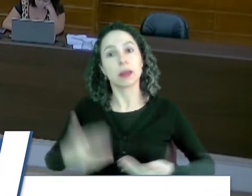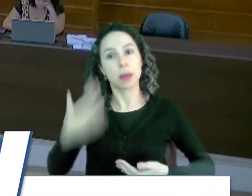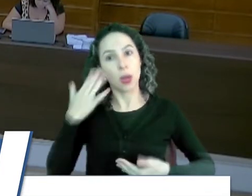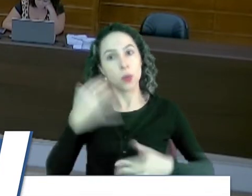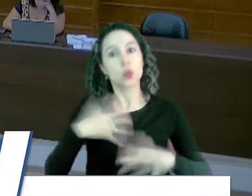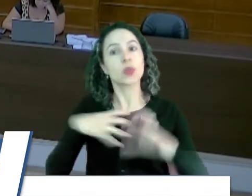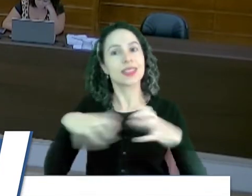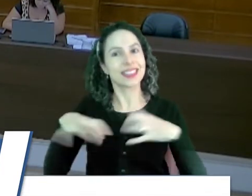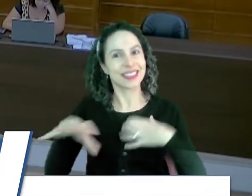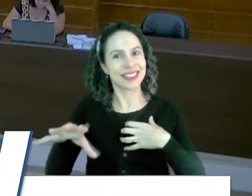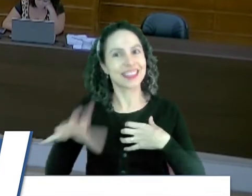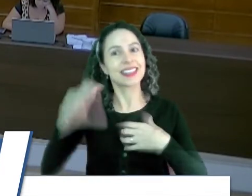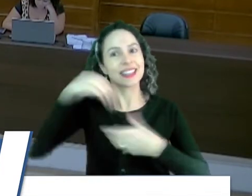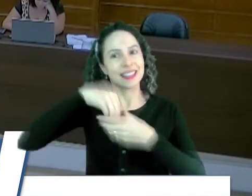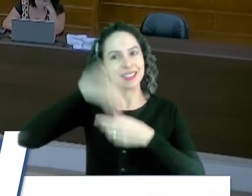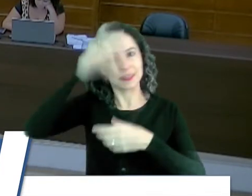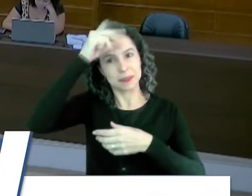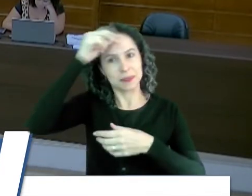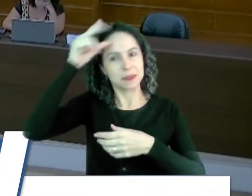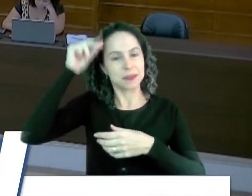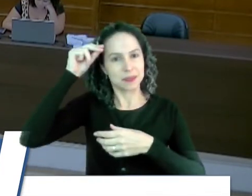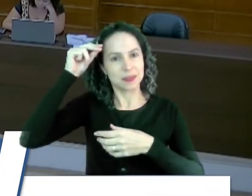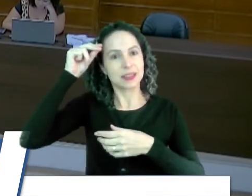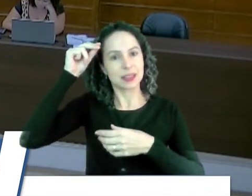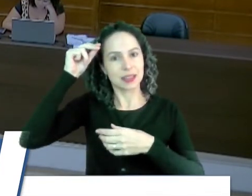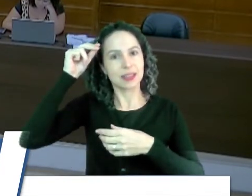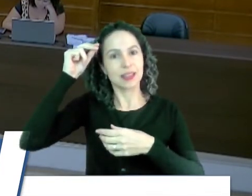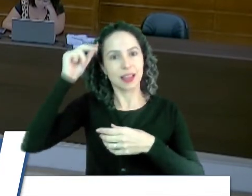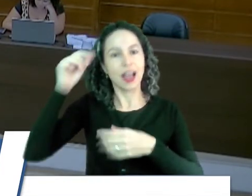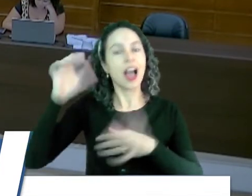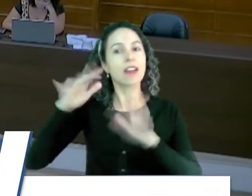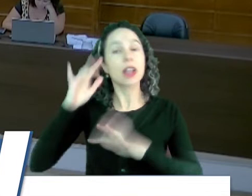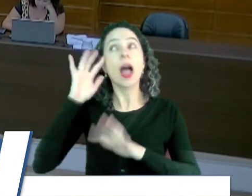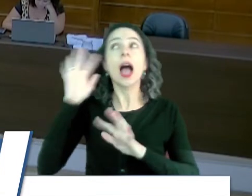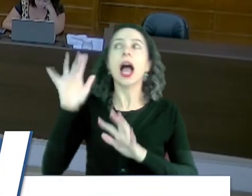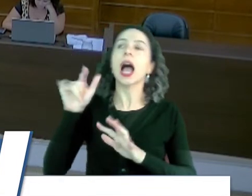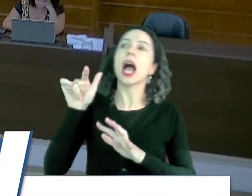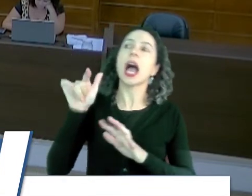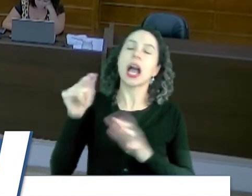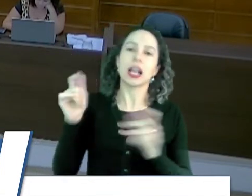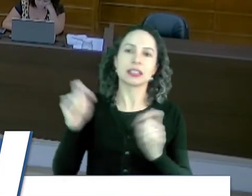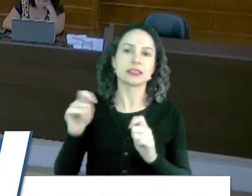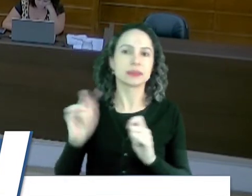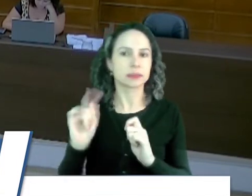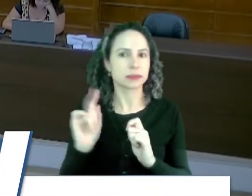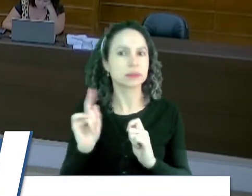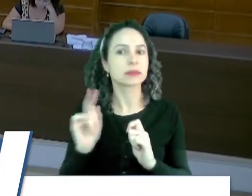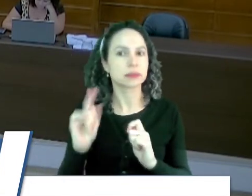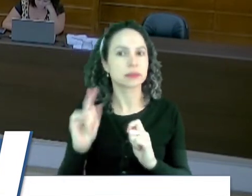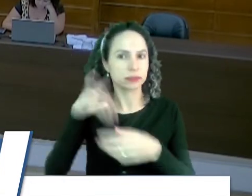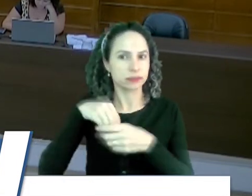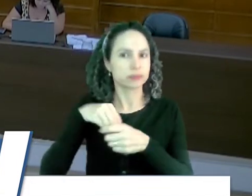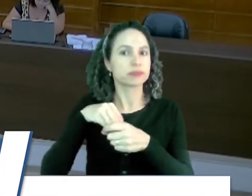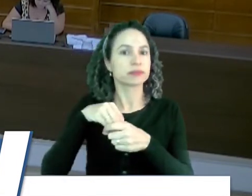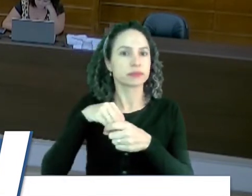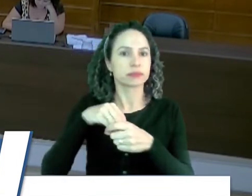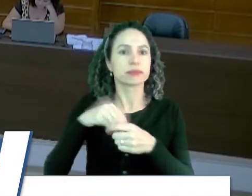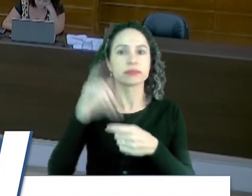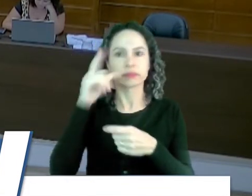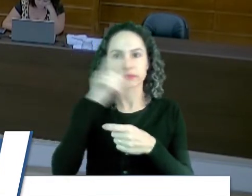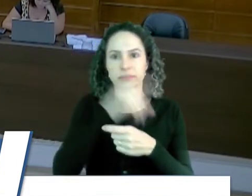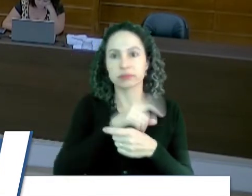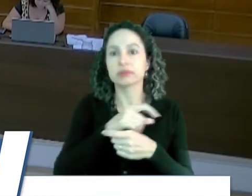a prefeitura. Não é, às vezes, do jeito que a gente pensa aqui fora. O pessoal é muito bom de atendimento. Só